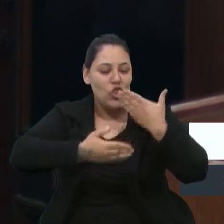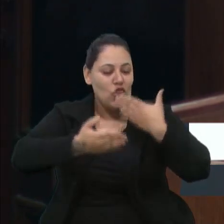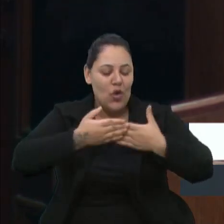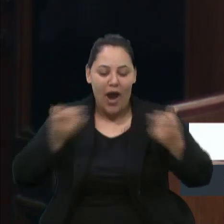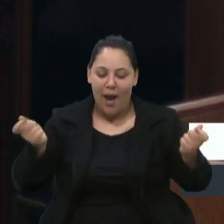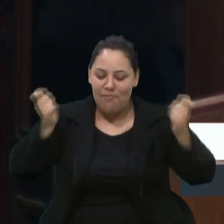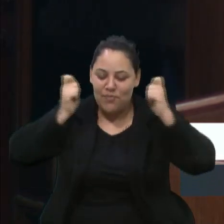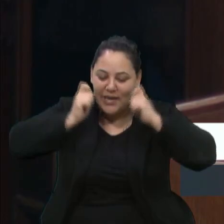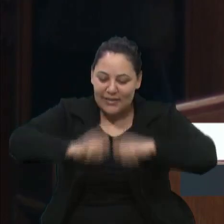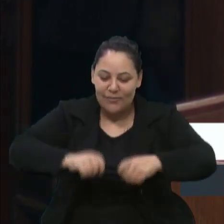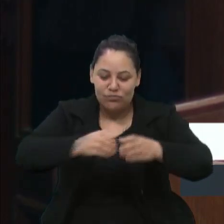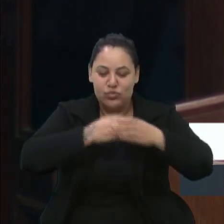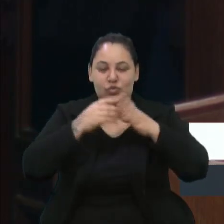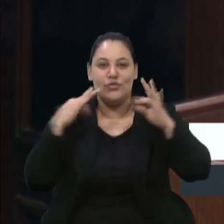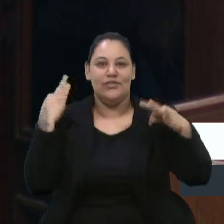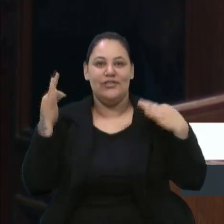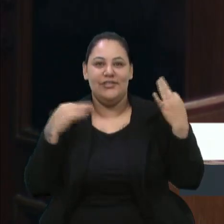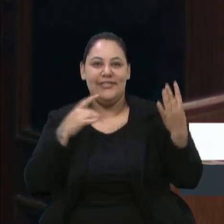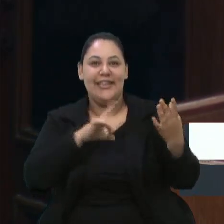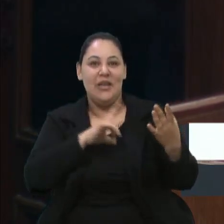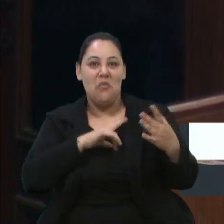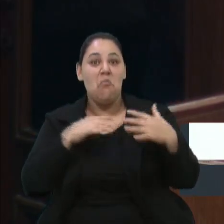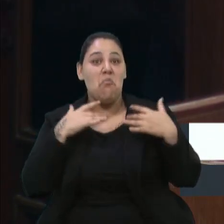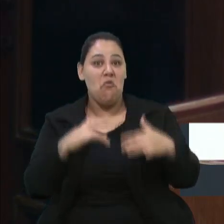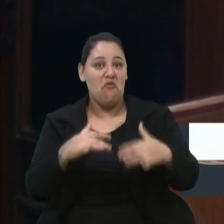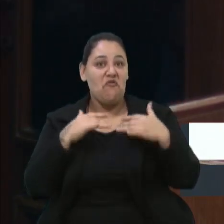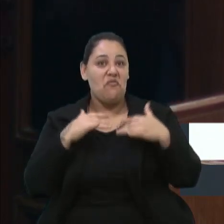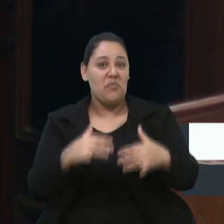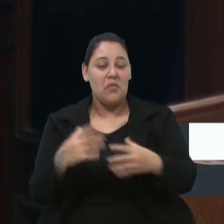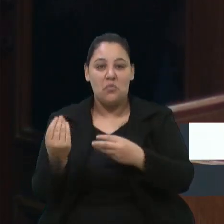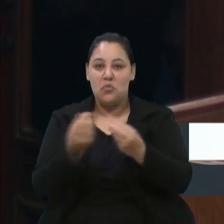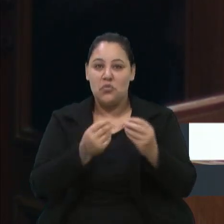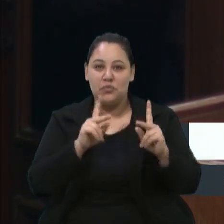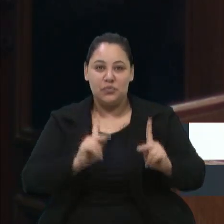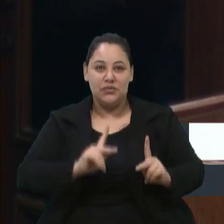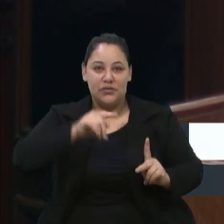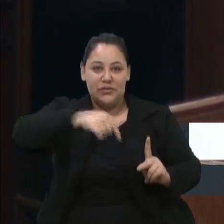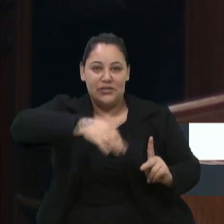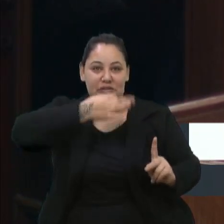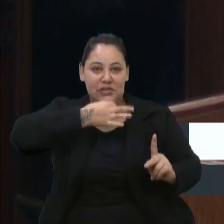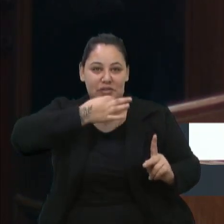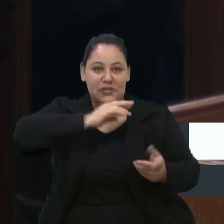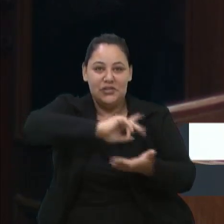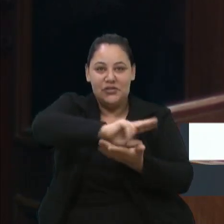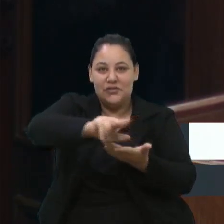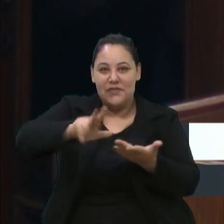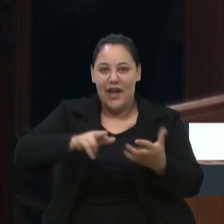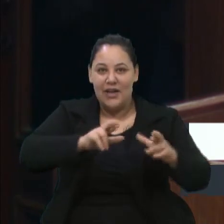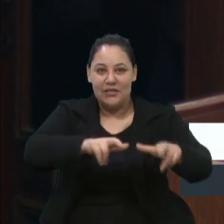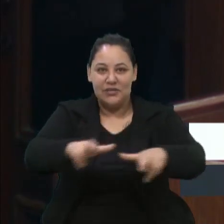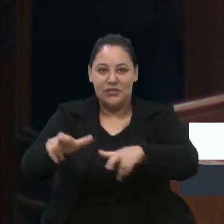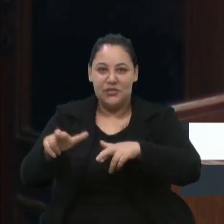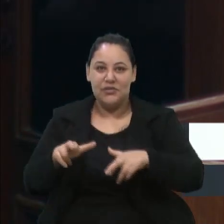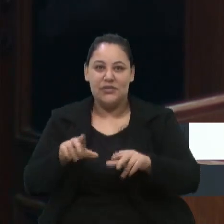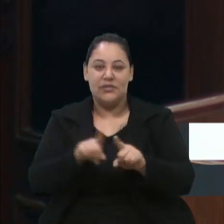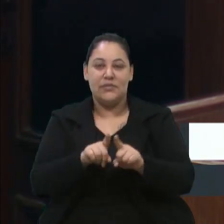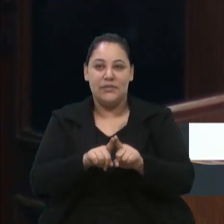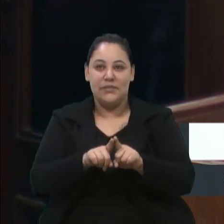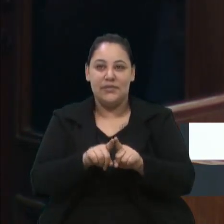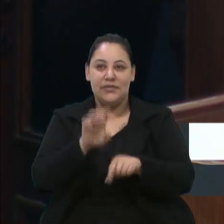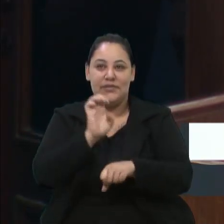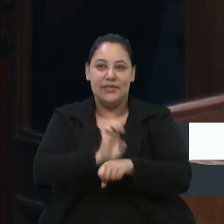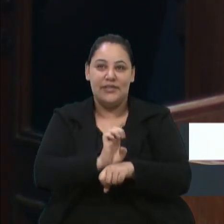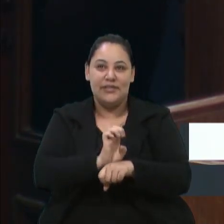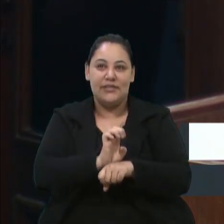que é a festa que mobiliza tantas pessoas de Caxias do Sul, mas de várias outras regiões do Estado.